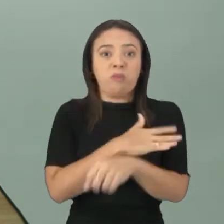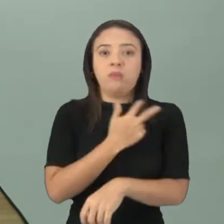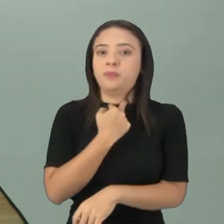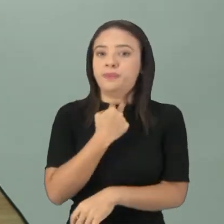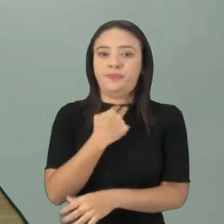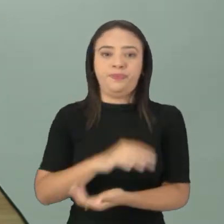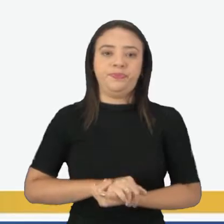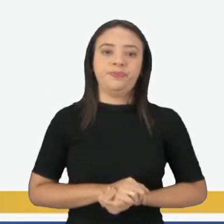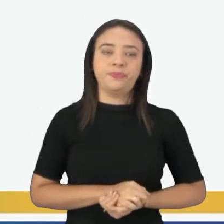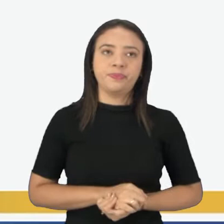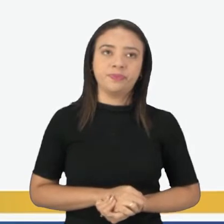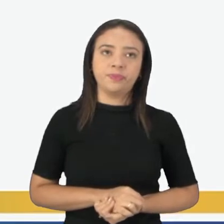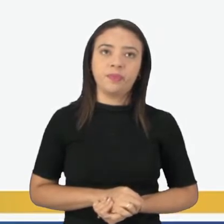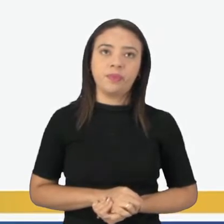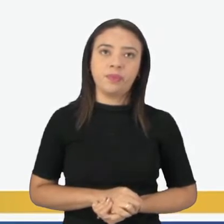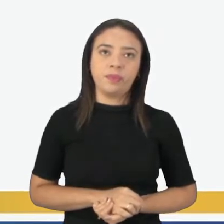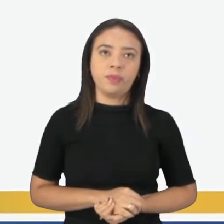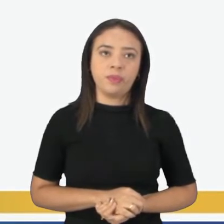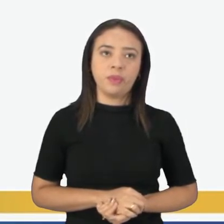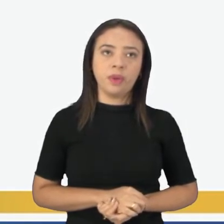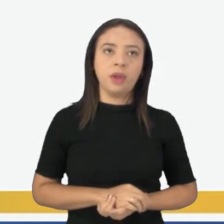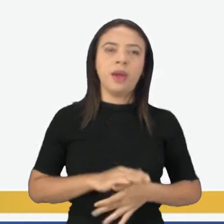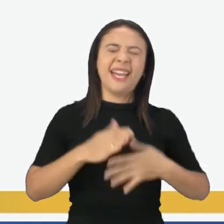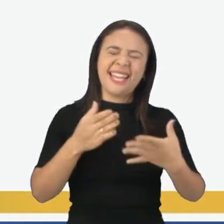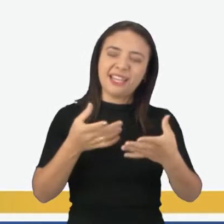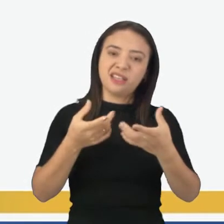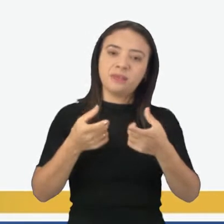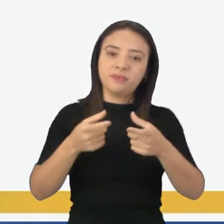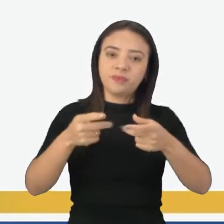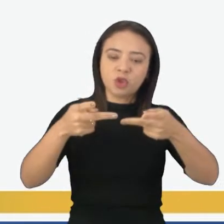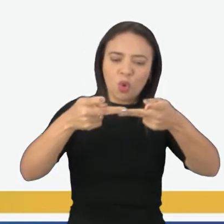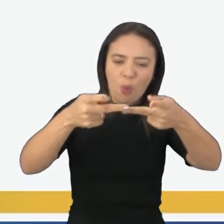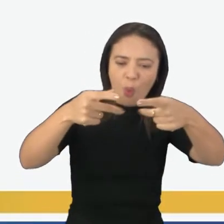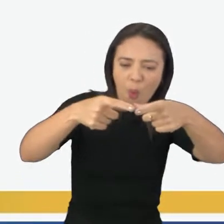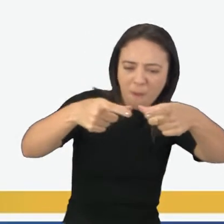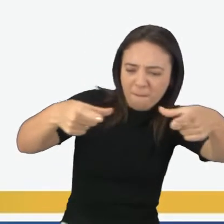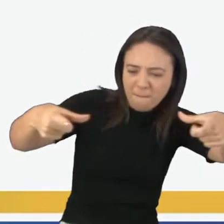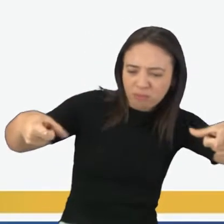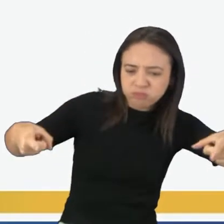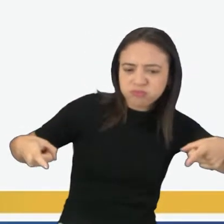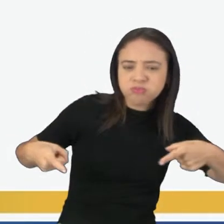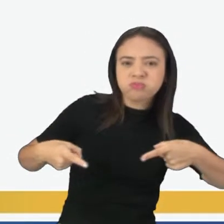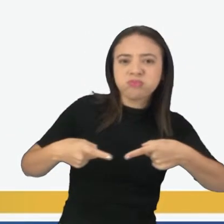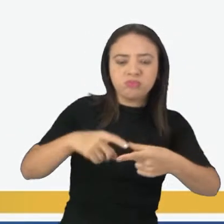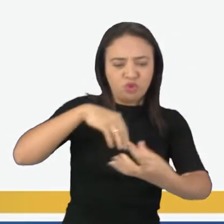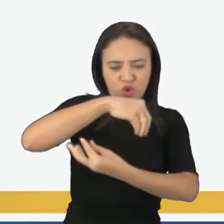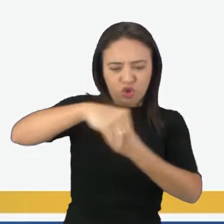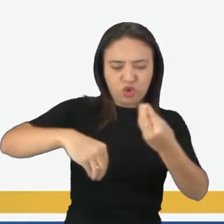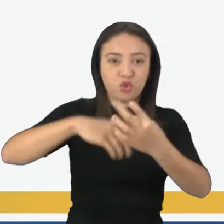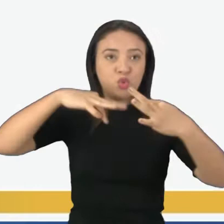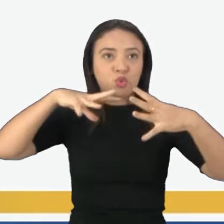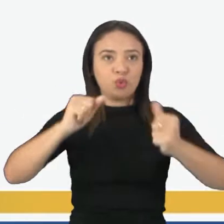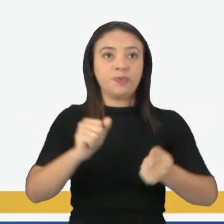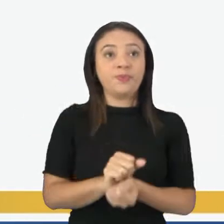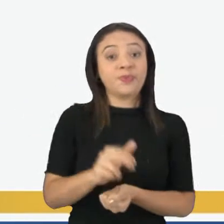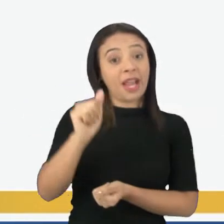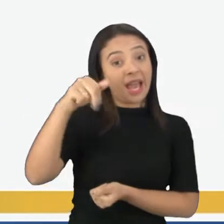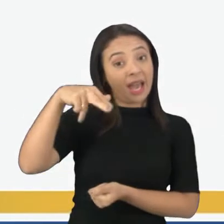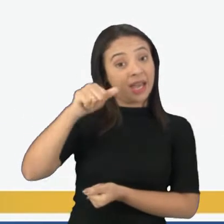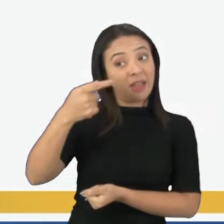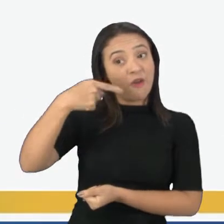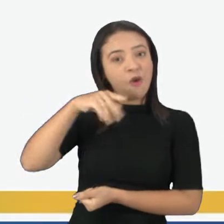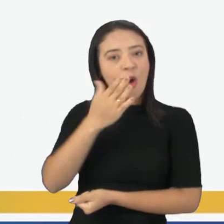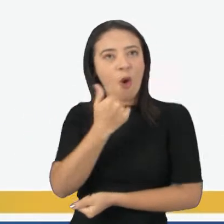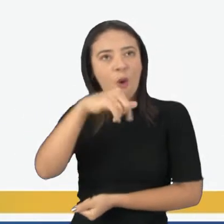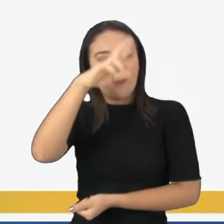prato com tudo junto e misturado. Ana foi almoçar